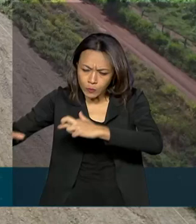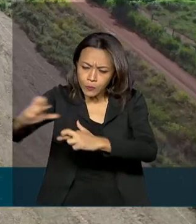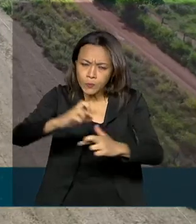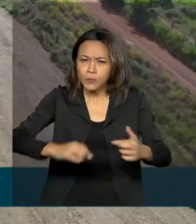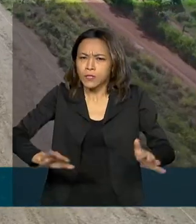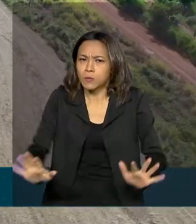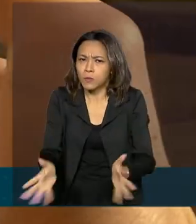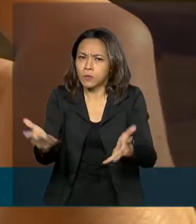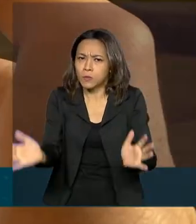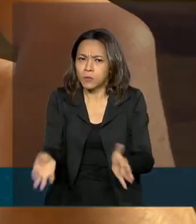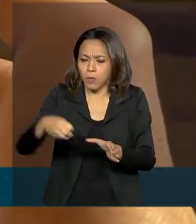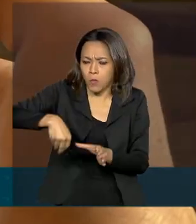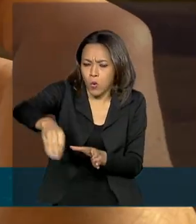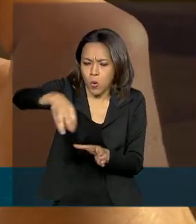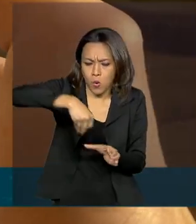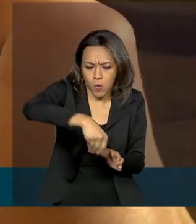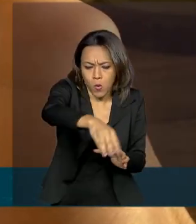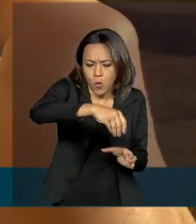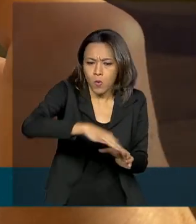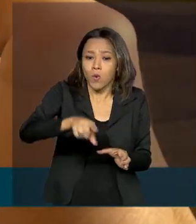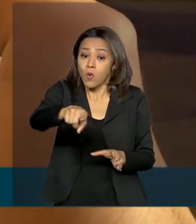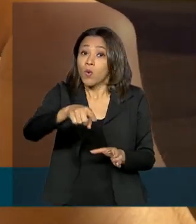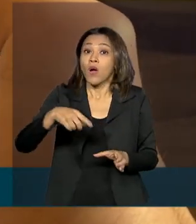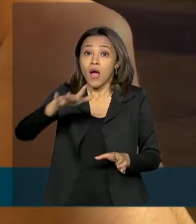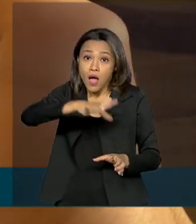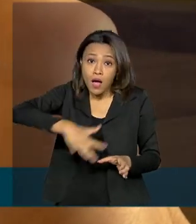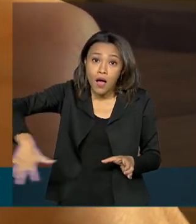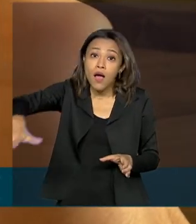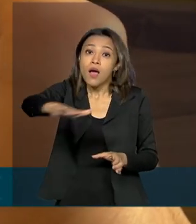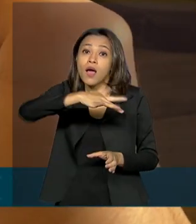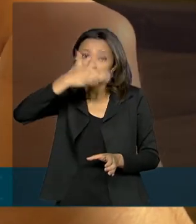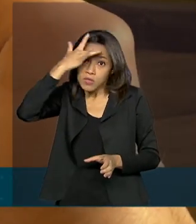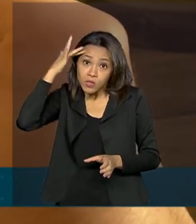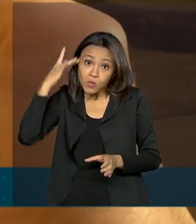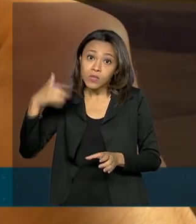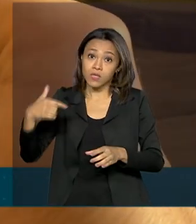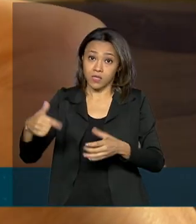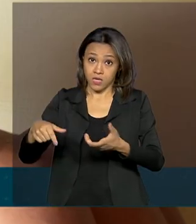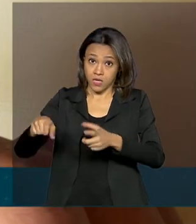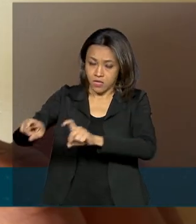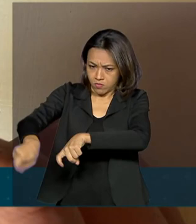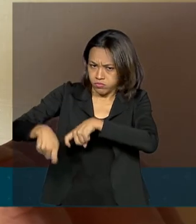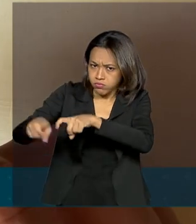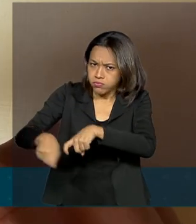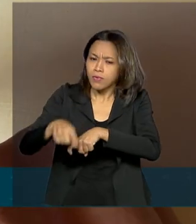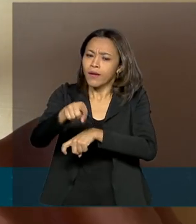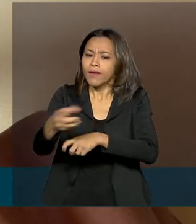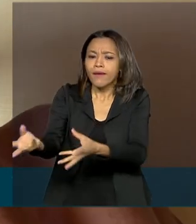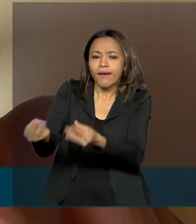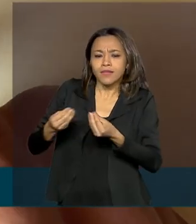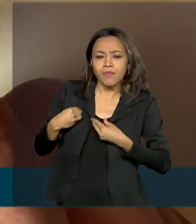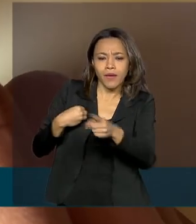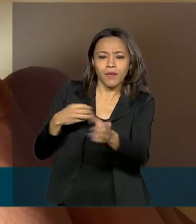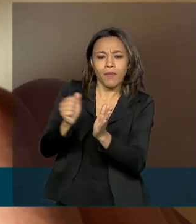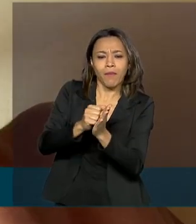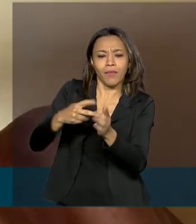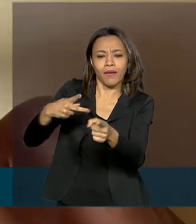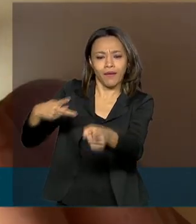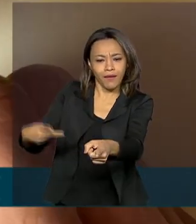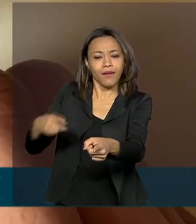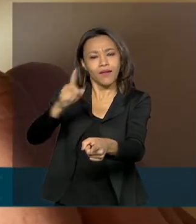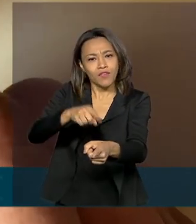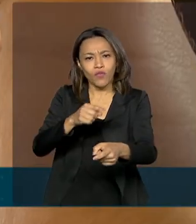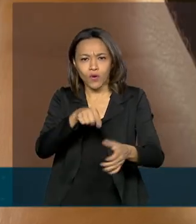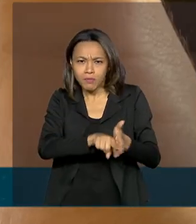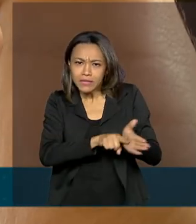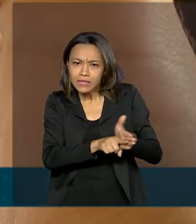produtividade, os produtores do Estado ganharam um aplicativo como aliado. A tecnologia foi desenvolvida pela